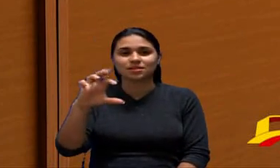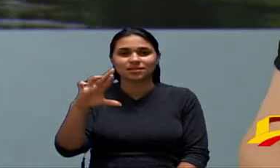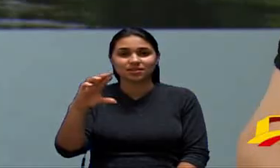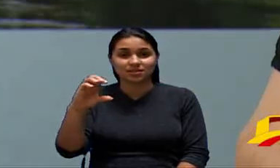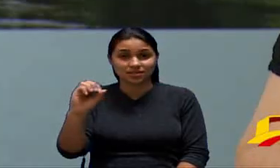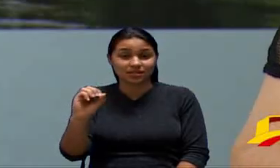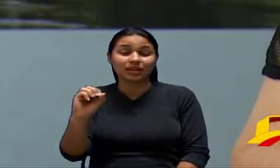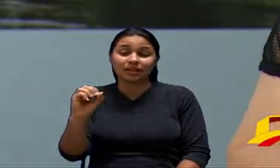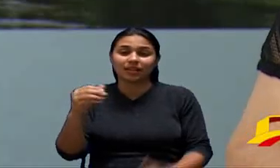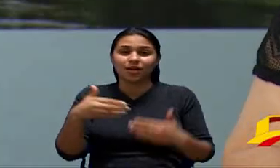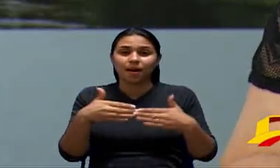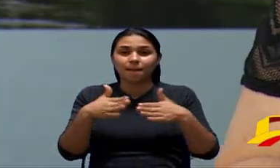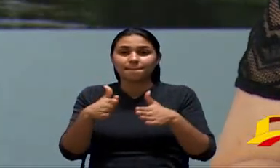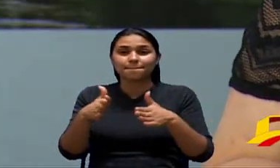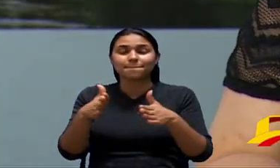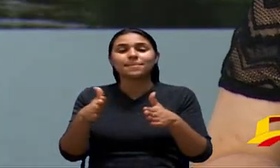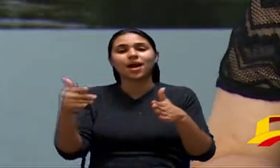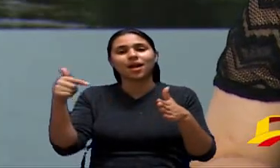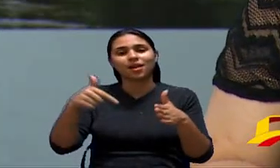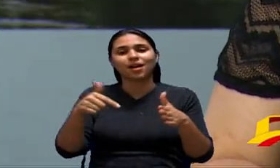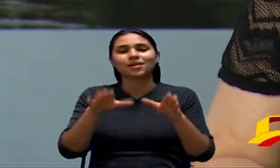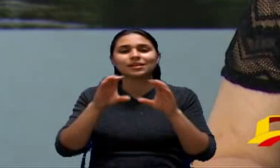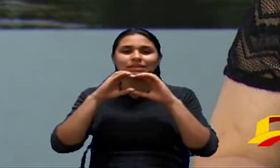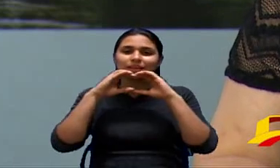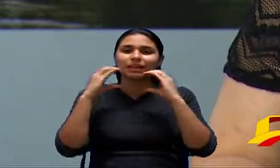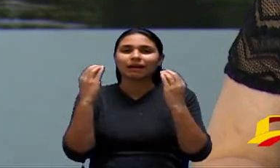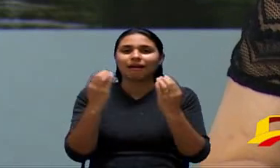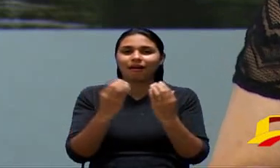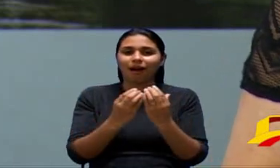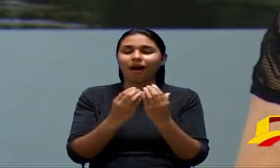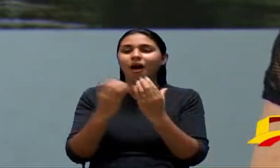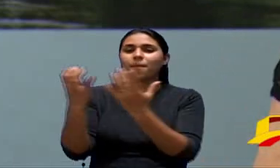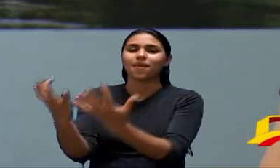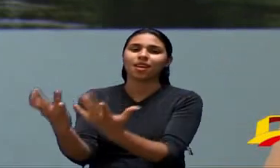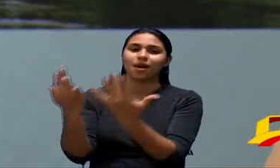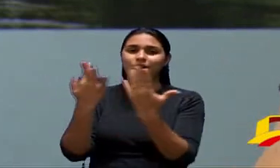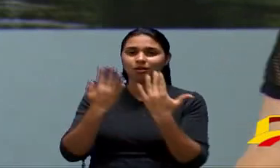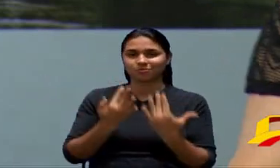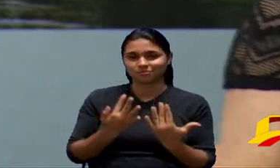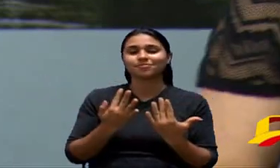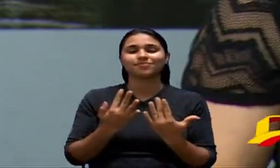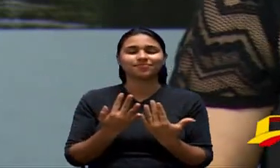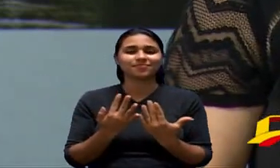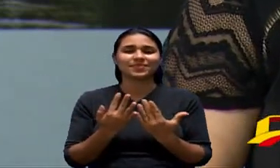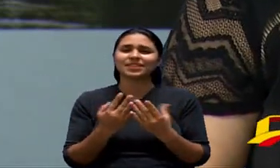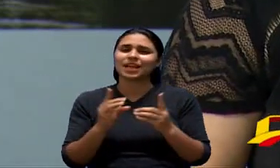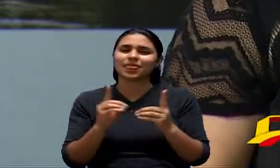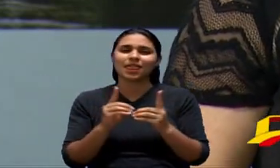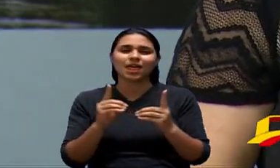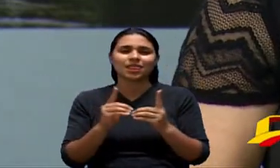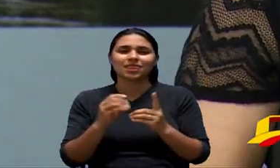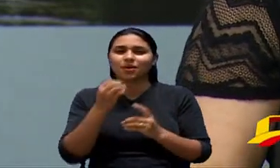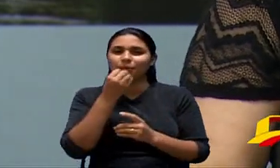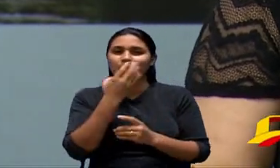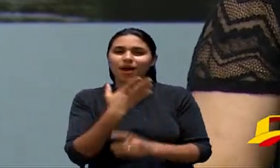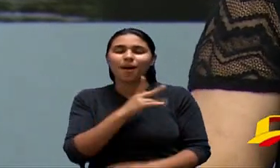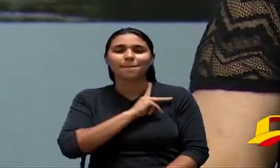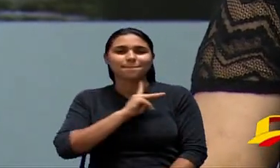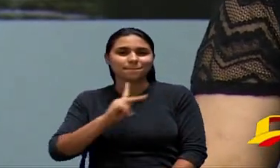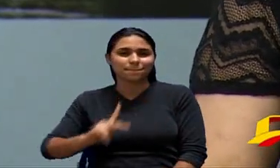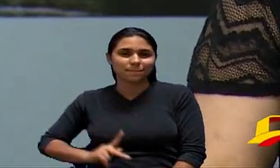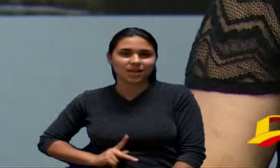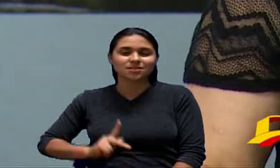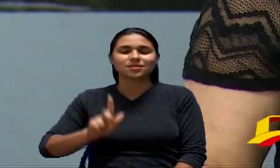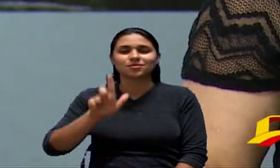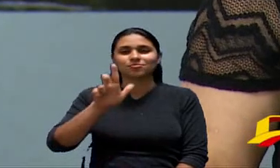por ter aberto as portas das câmaras para nós sempre atendendo muito bem o nosso presidente o